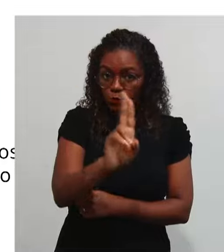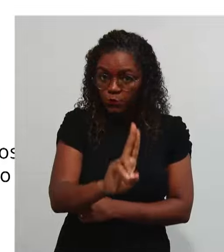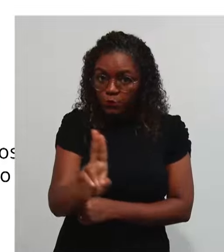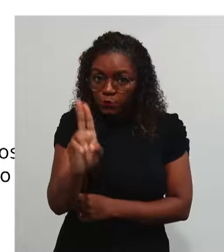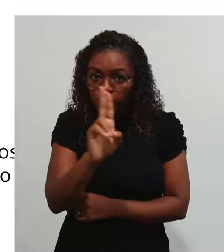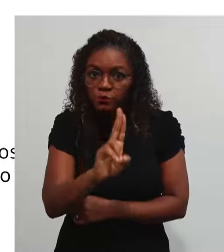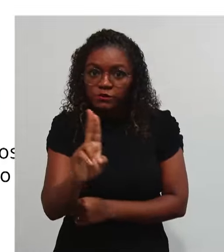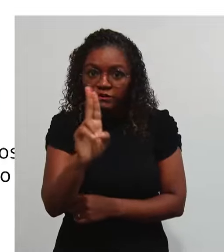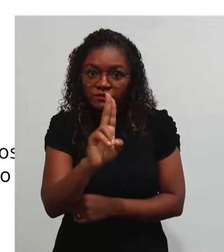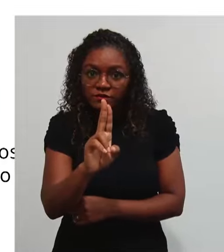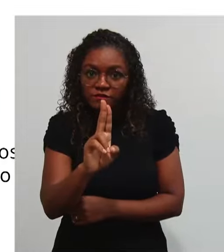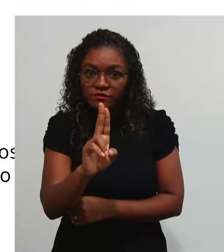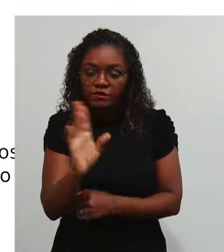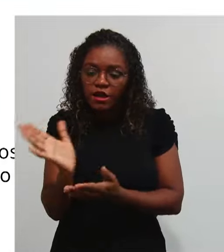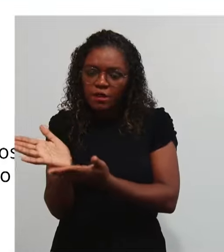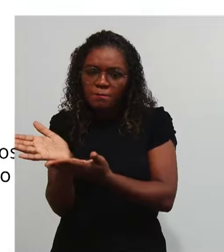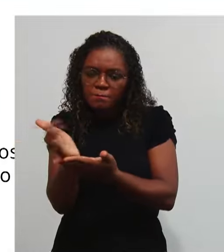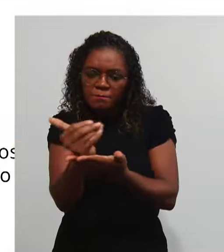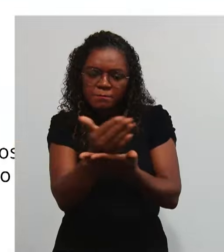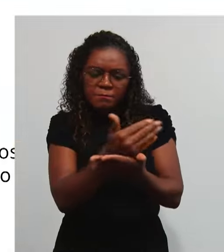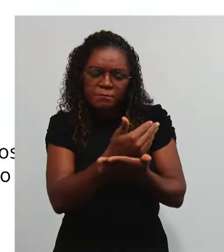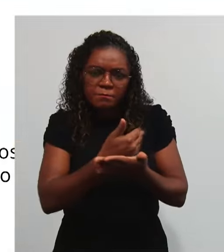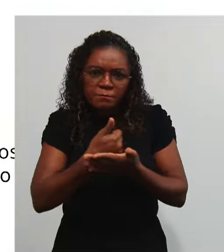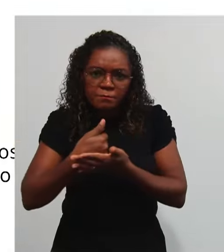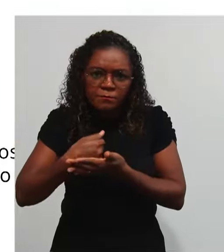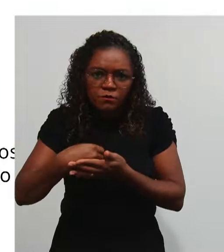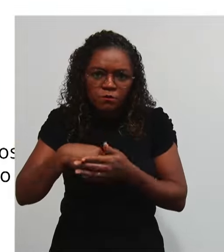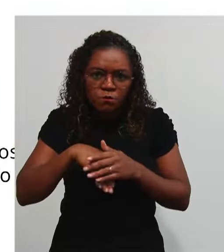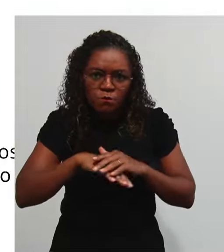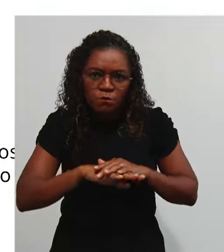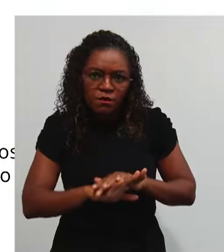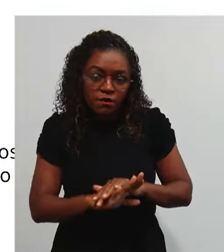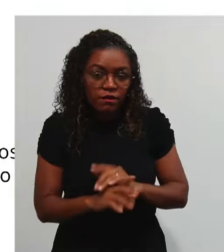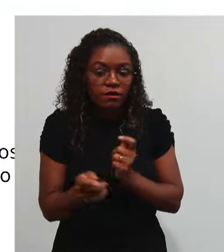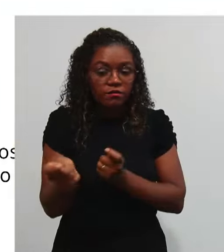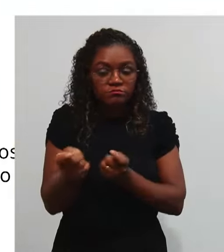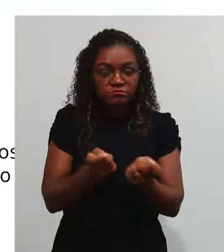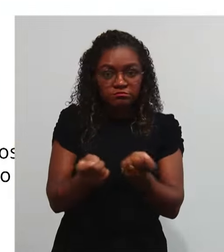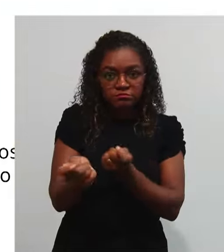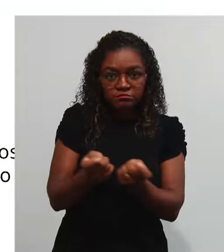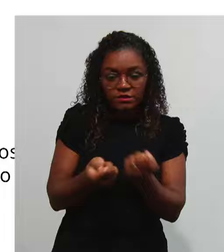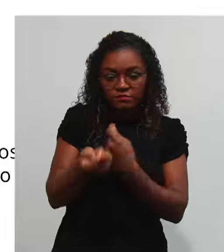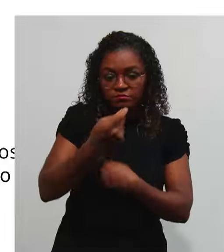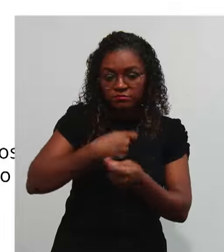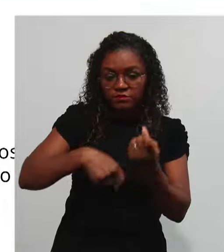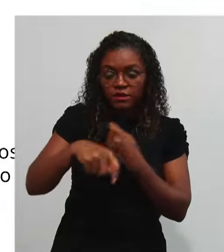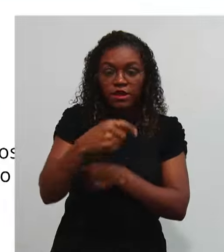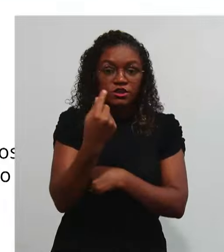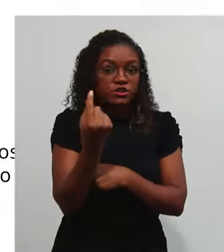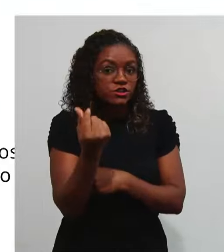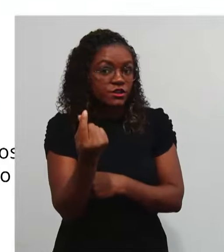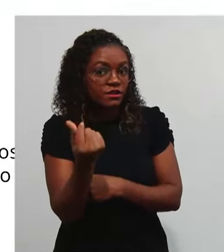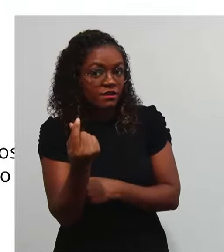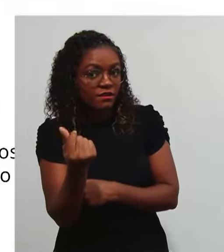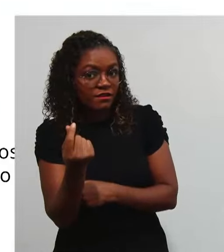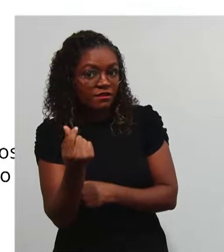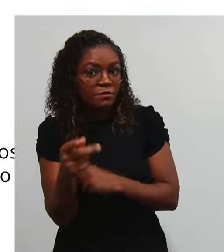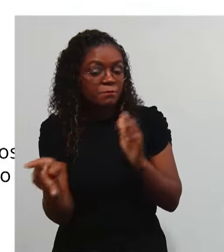Arrecade Guarde Gerencie Administre Dinheiro Bens E valores